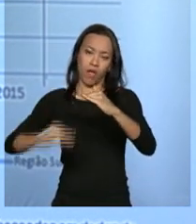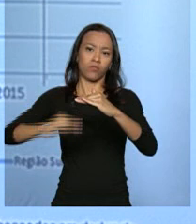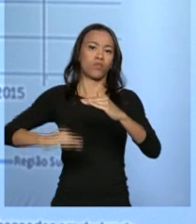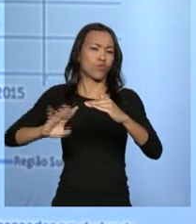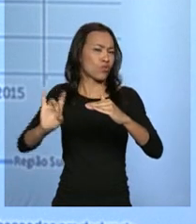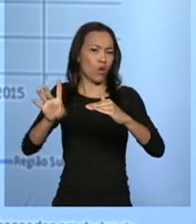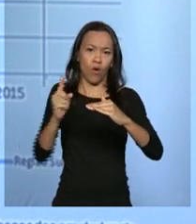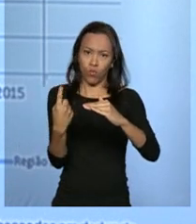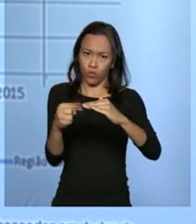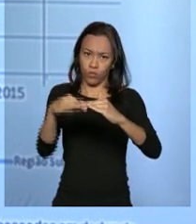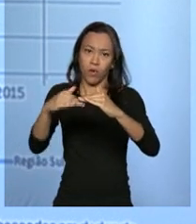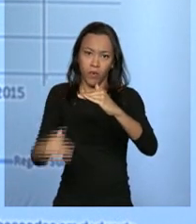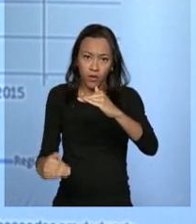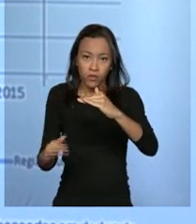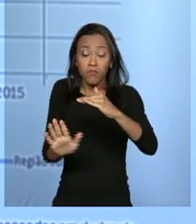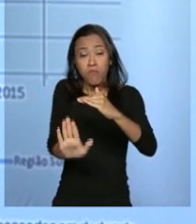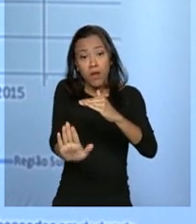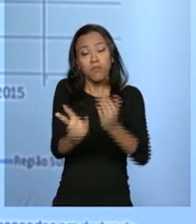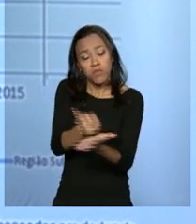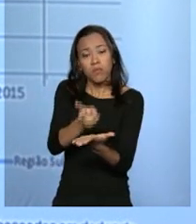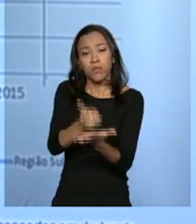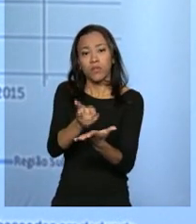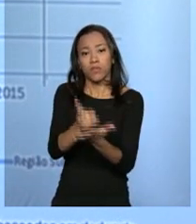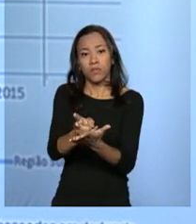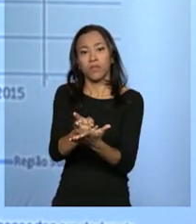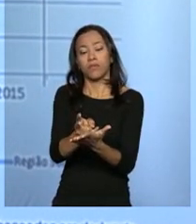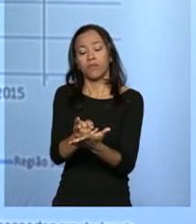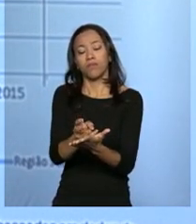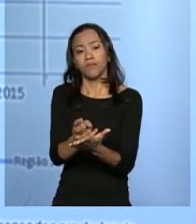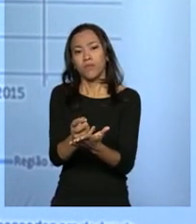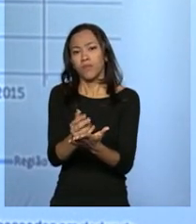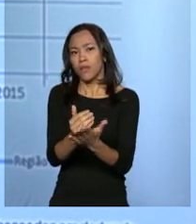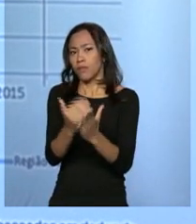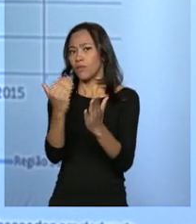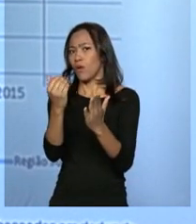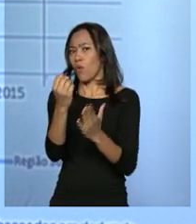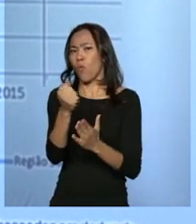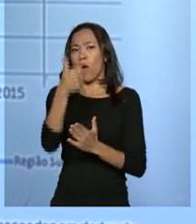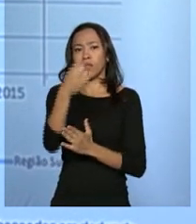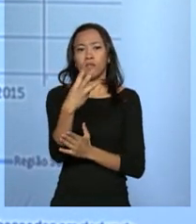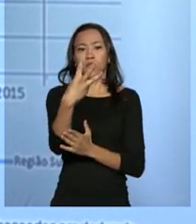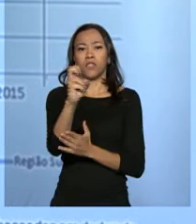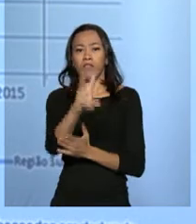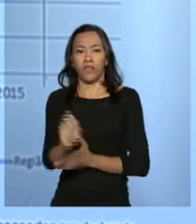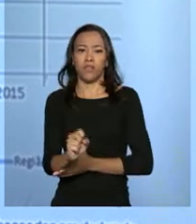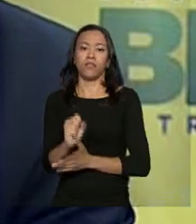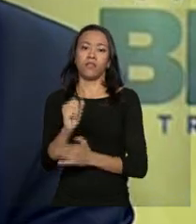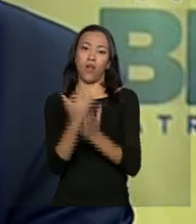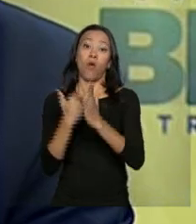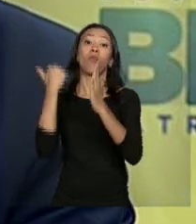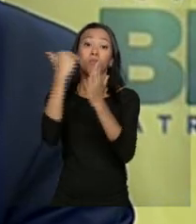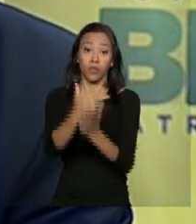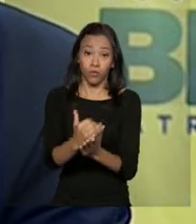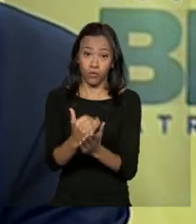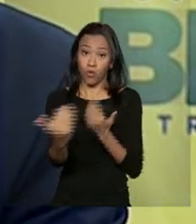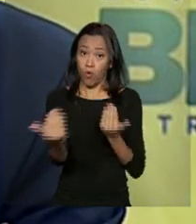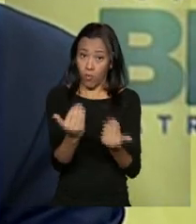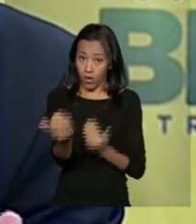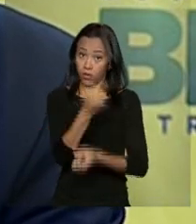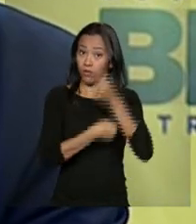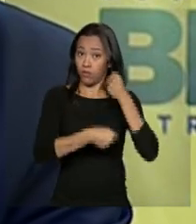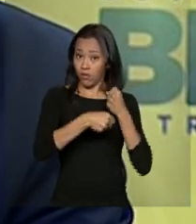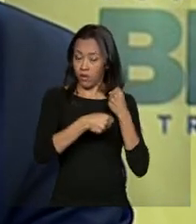mesmo assim, com mais de duas vezes, quase três vezes, o número de vagas que tinha 20 anos atrás, por